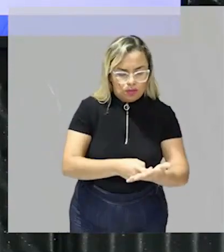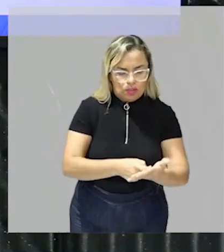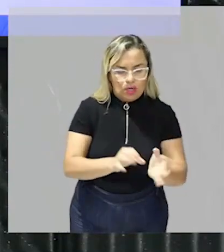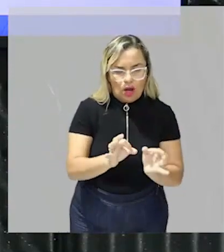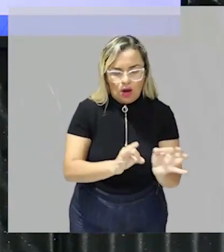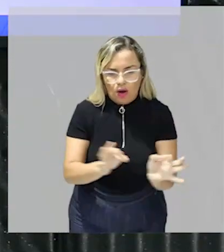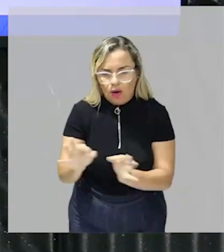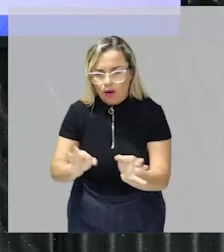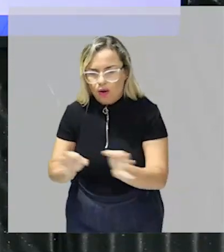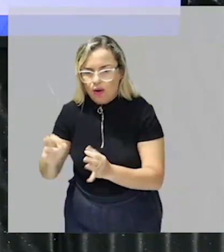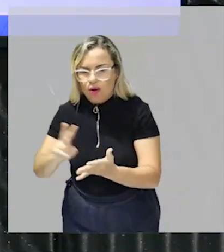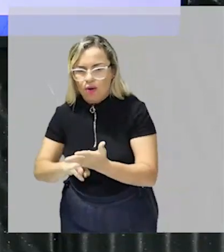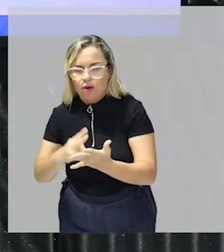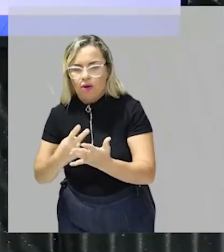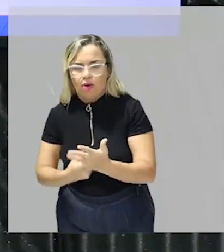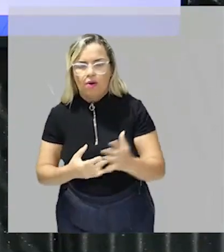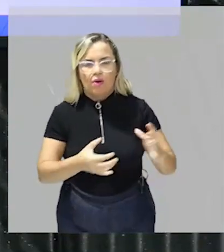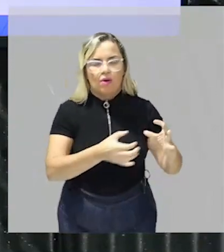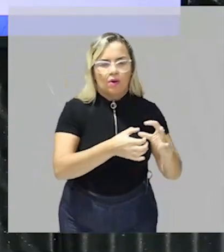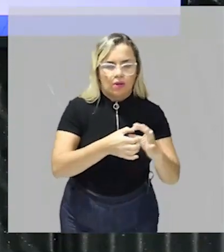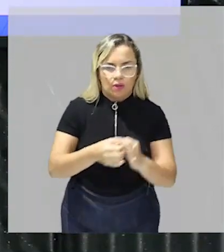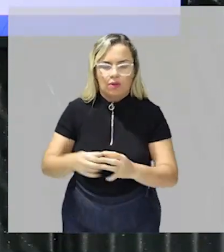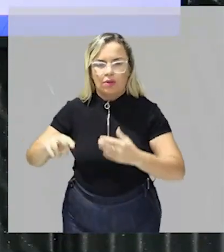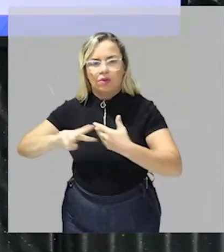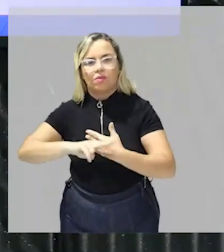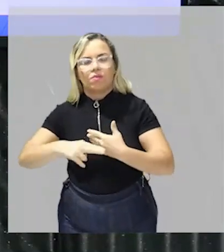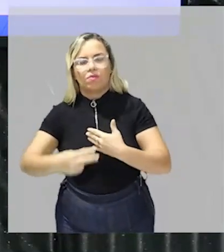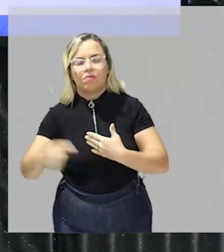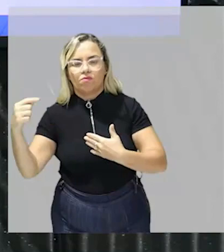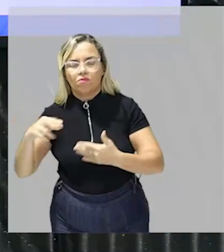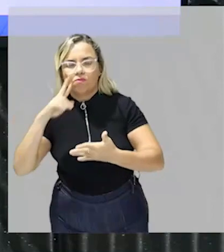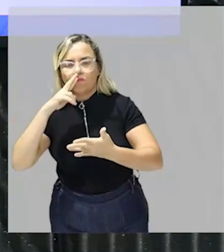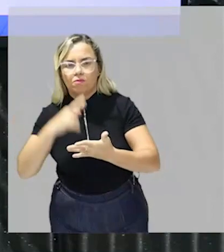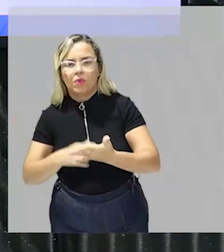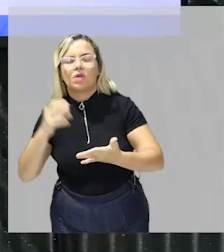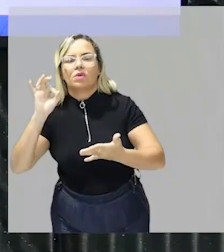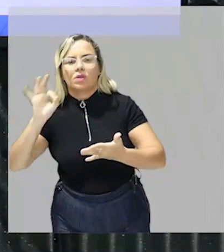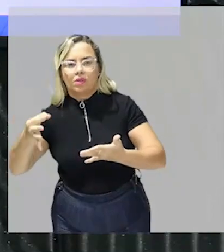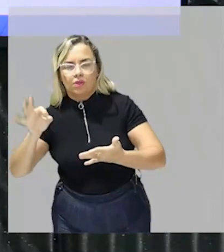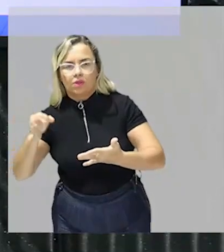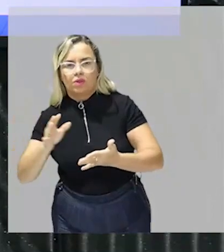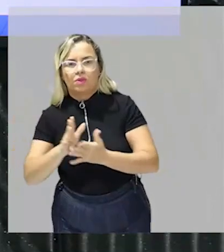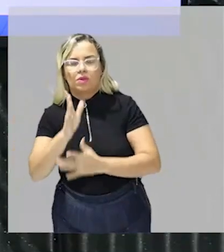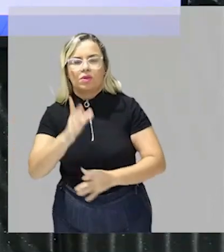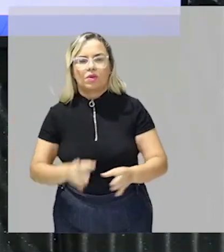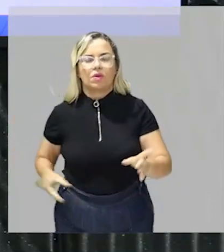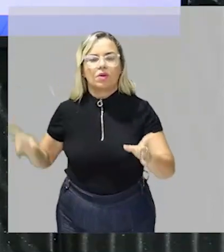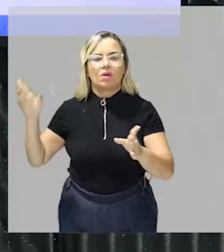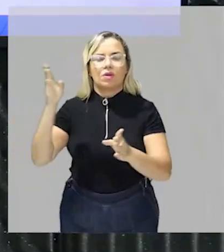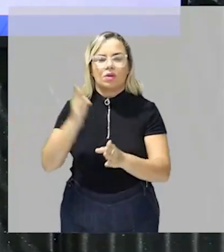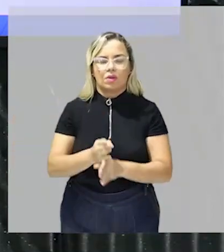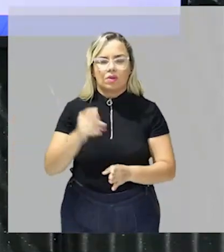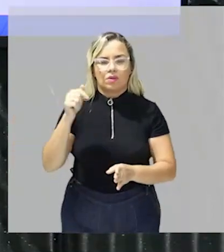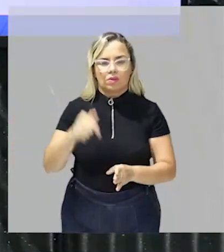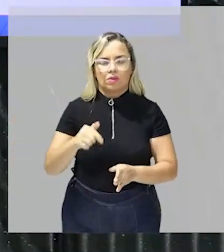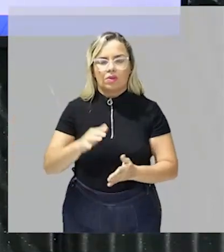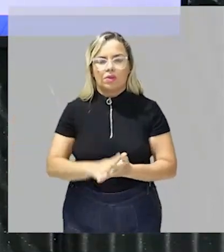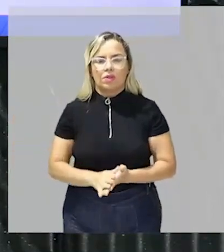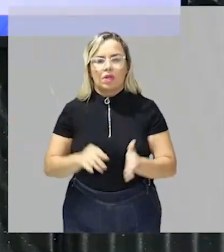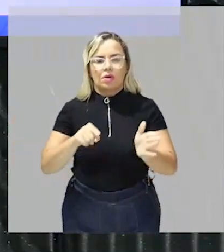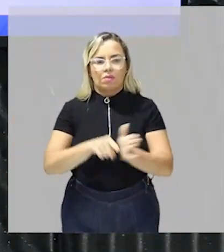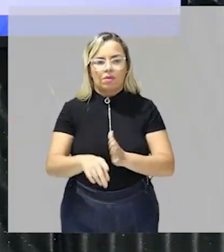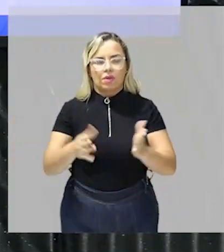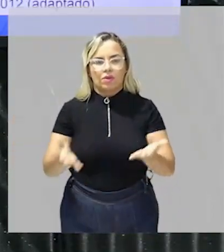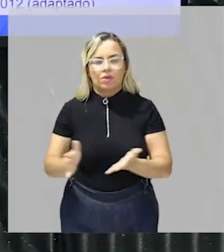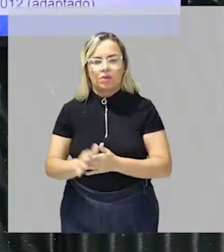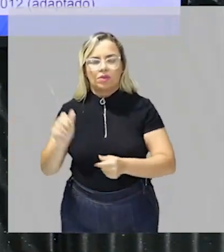tradução a tua contextualização e consequentemente a resposta correta da do enunciado da pergunta que